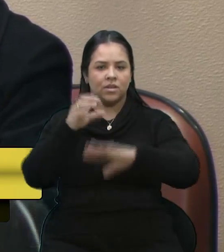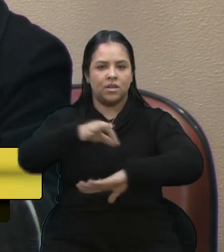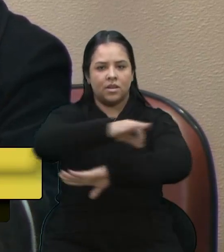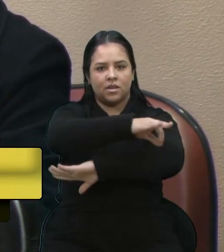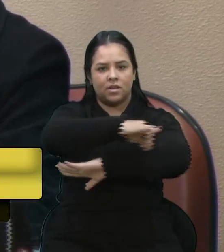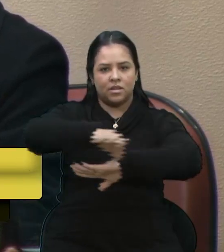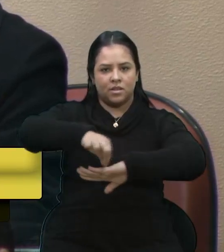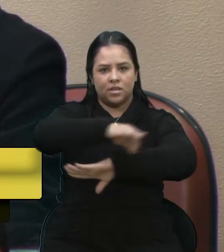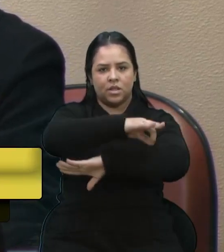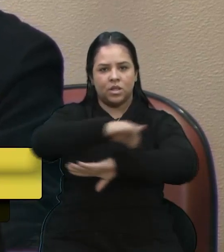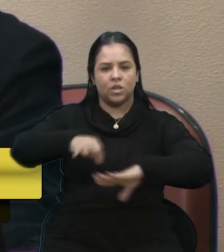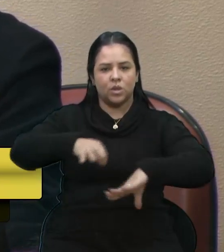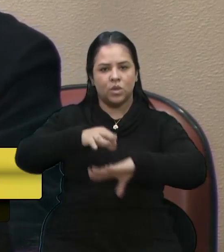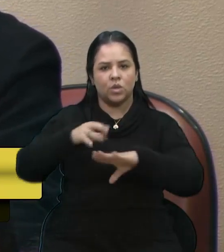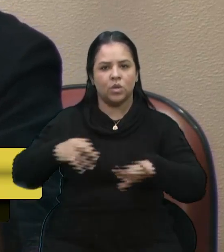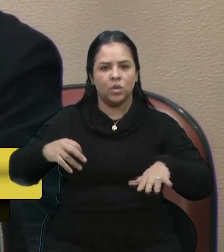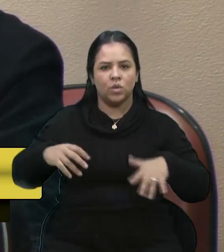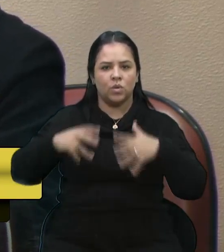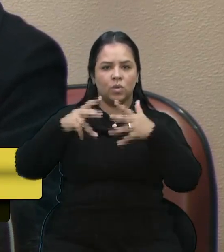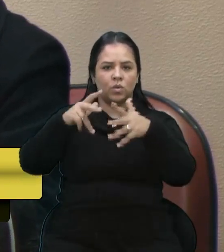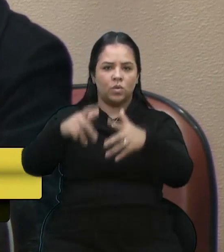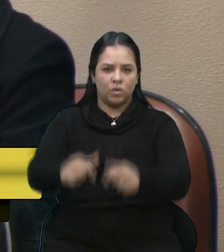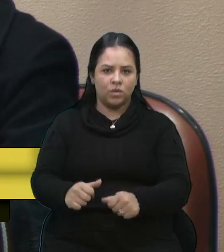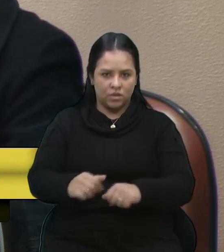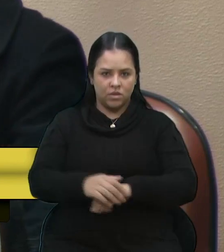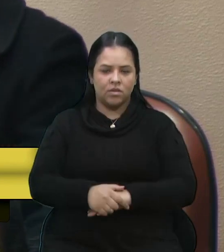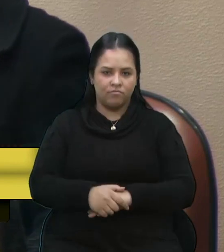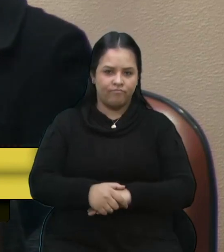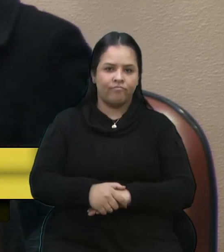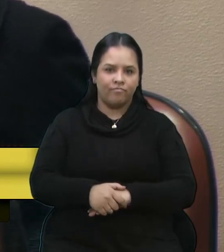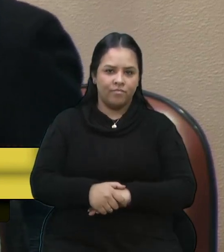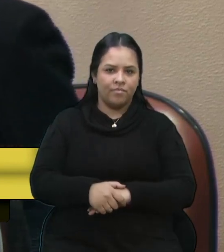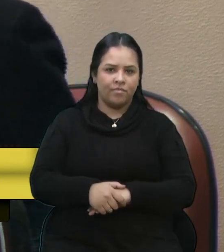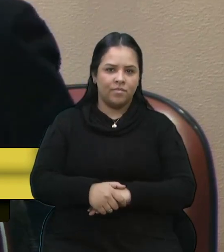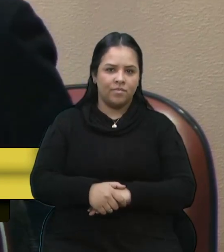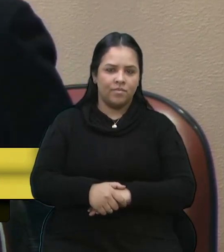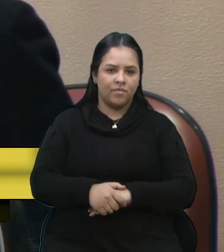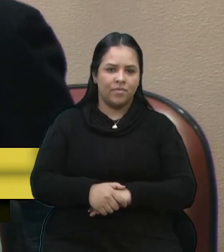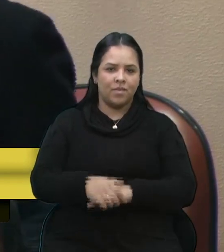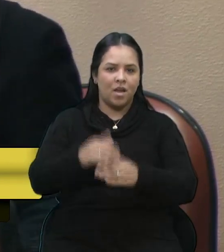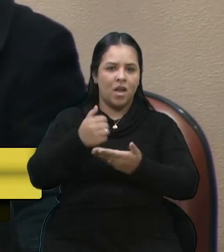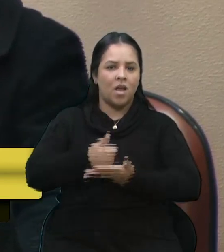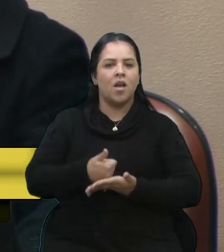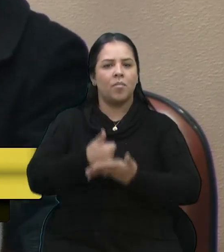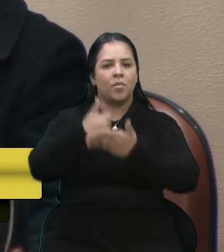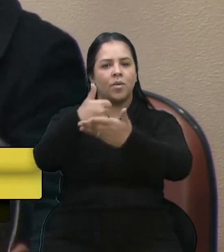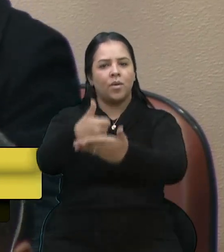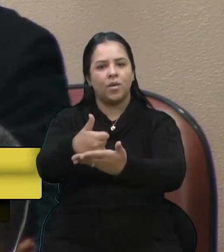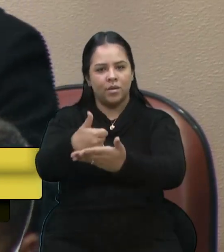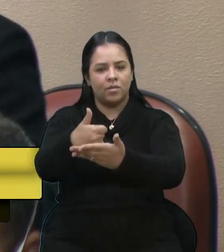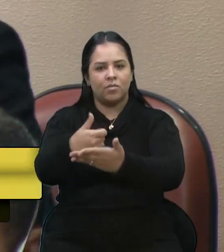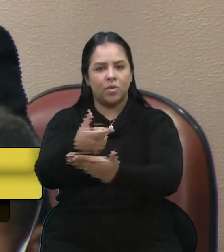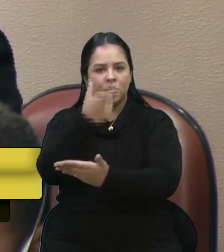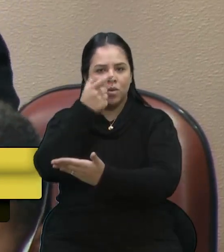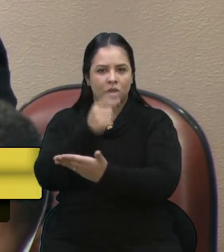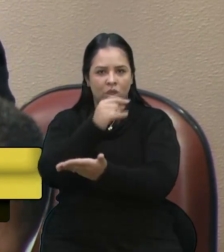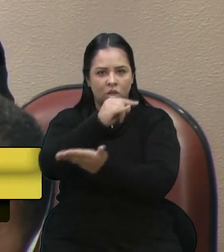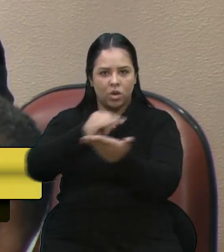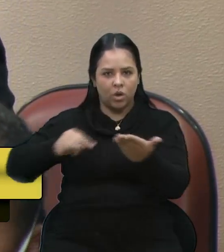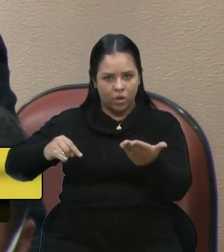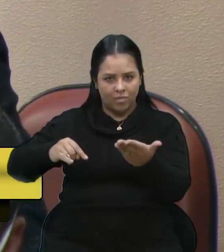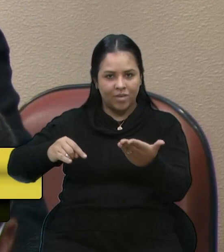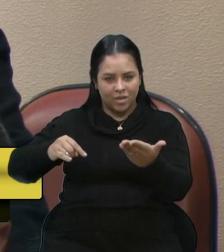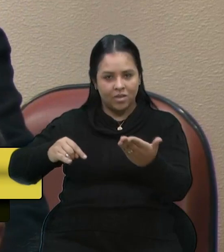a todos que, de uma certa forma, contribuem para a elaboração de laudos e também